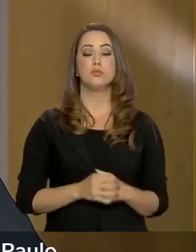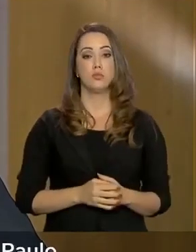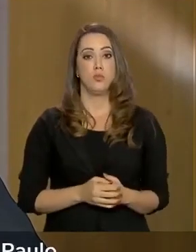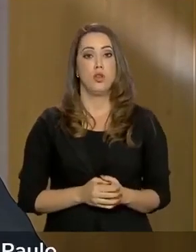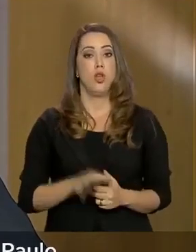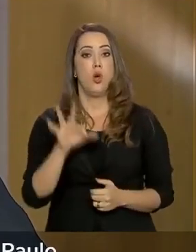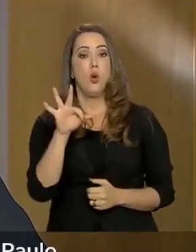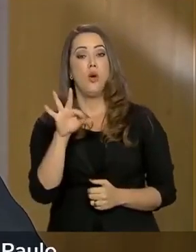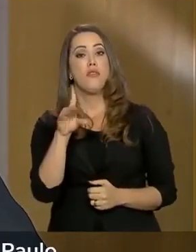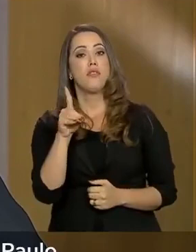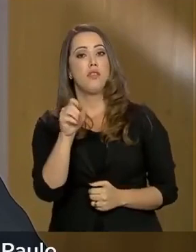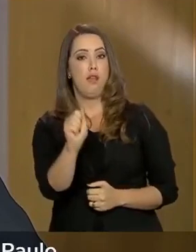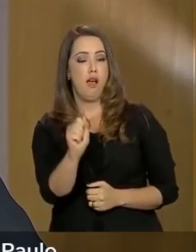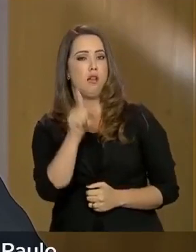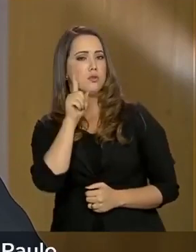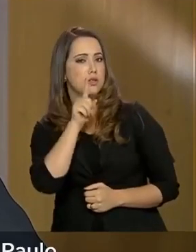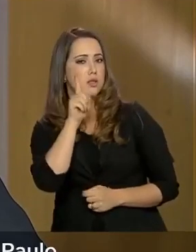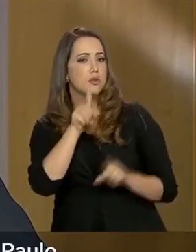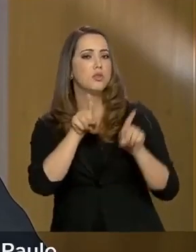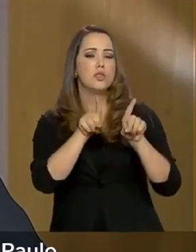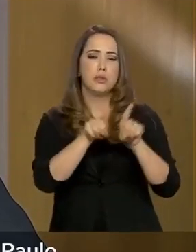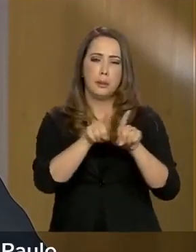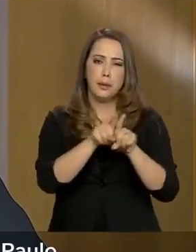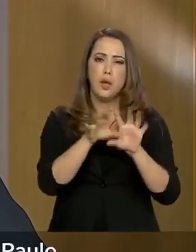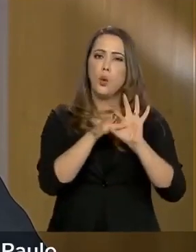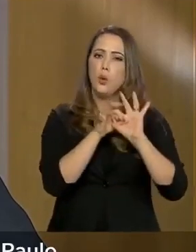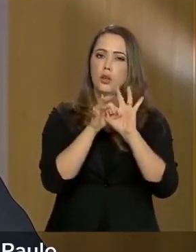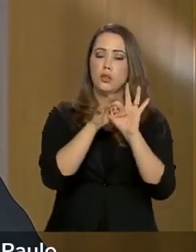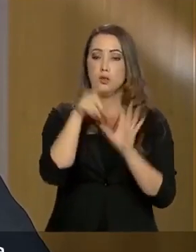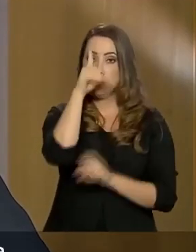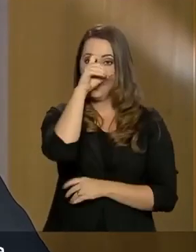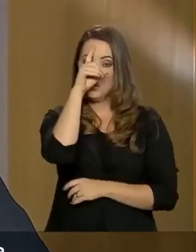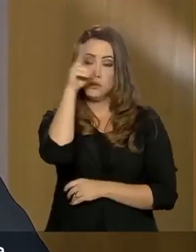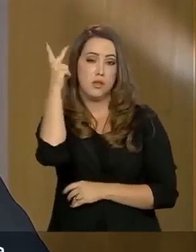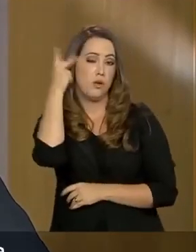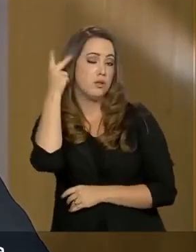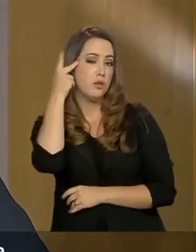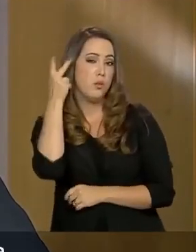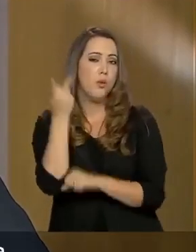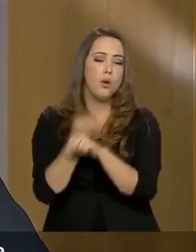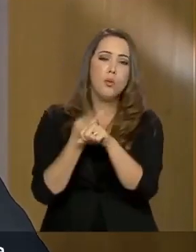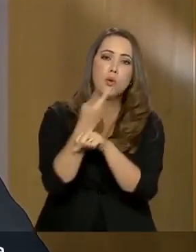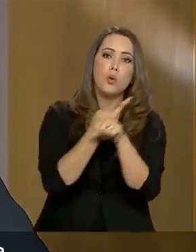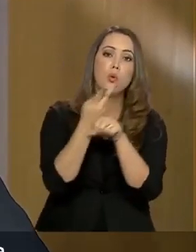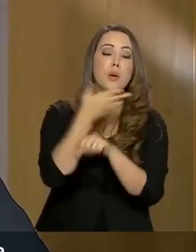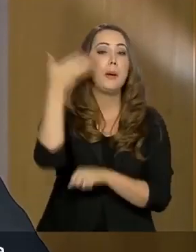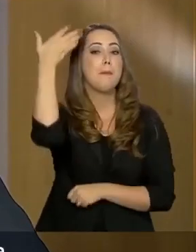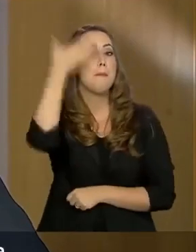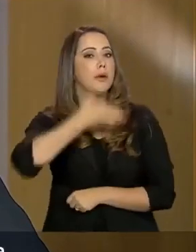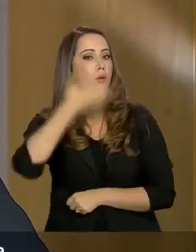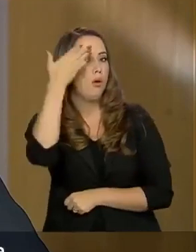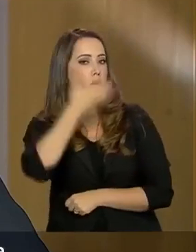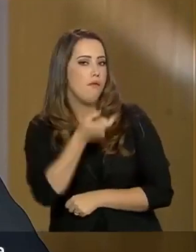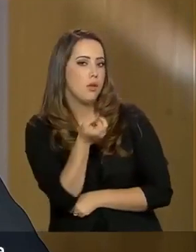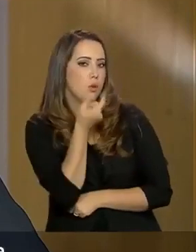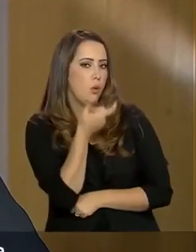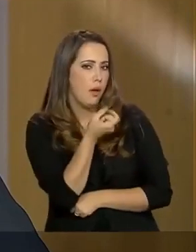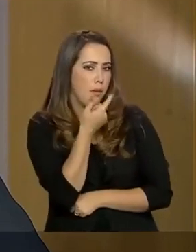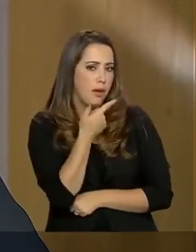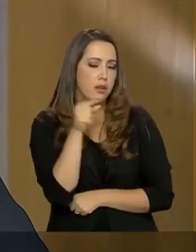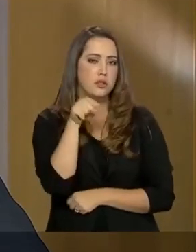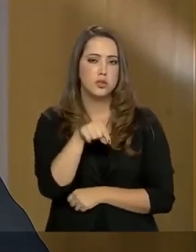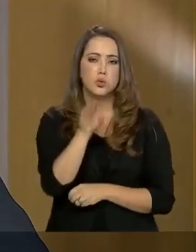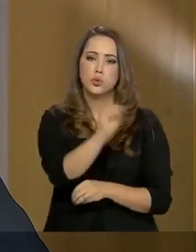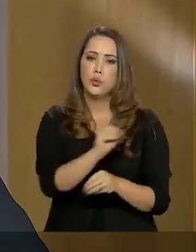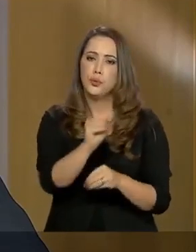O FDA americano e o Hospital Albert Einstein, em São Paulo, buscam a comprovação da eficácia da cloroquina